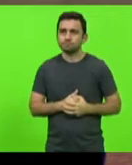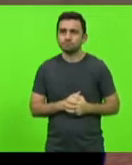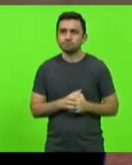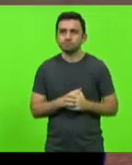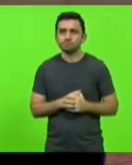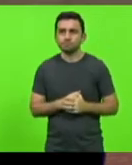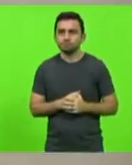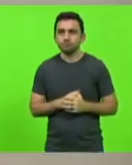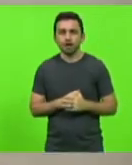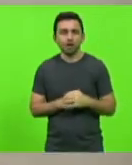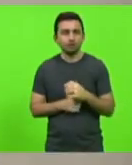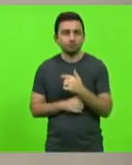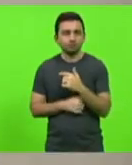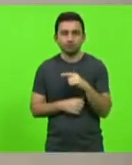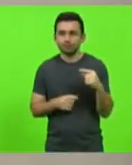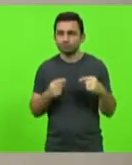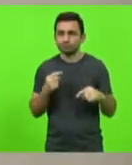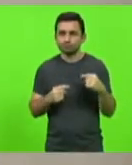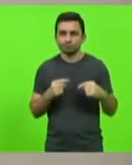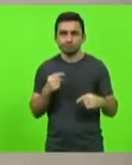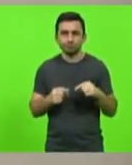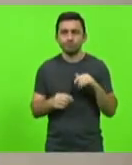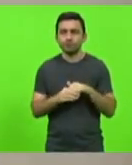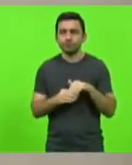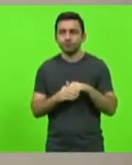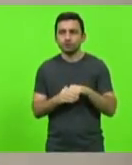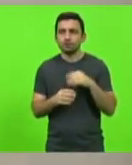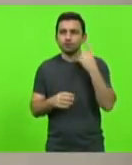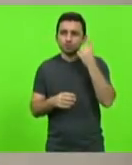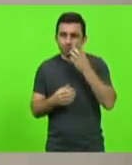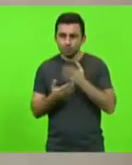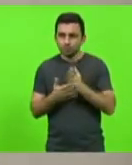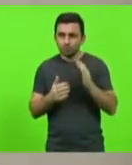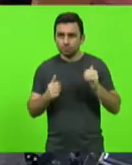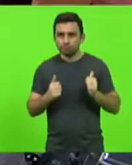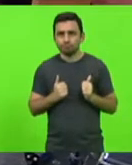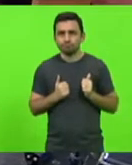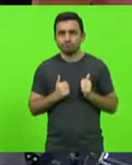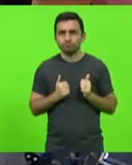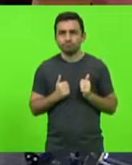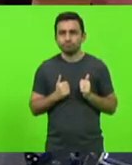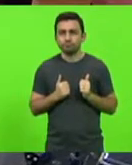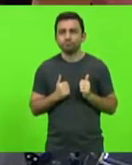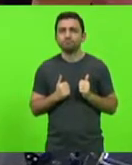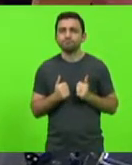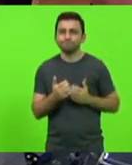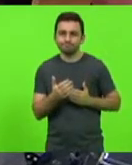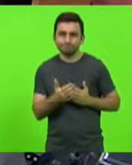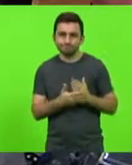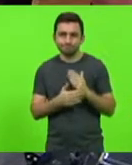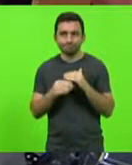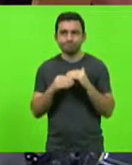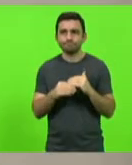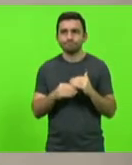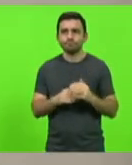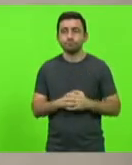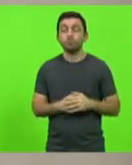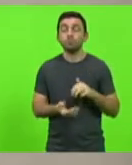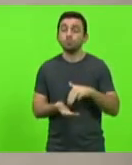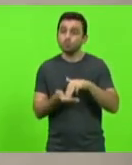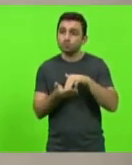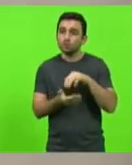Não havendo mais quem queira discutir, em votação, deputados que aprovam, permaneçam como se encontram, aprovado por unanimidade. Moção